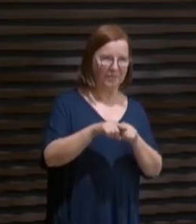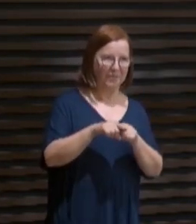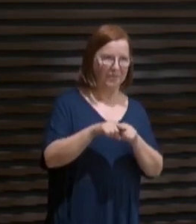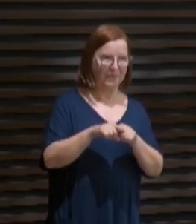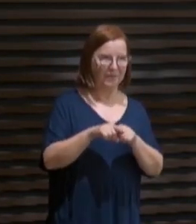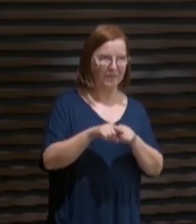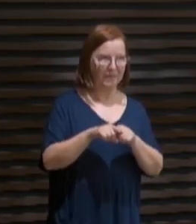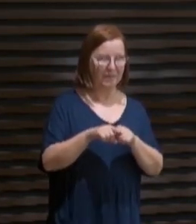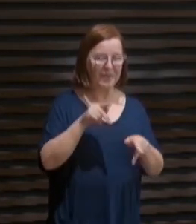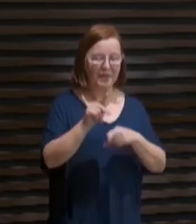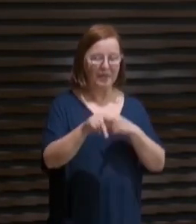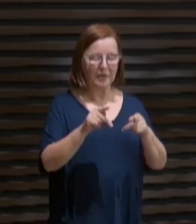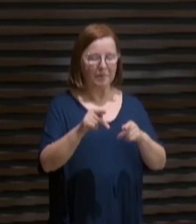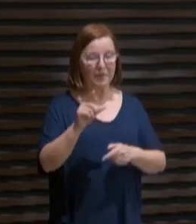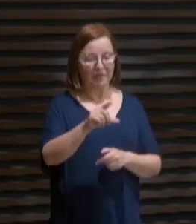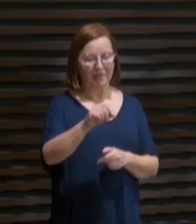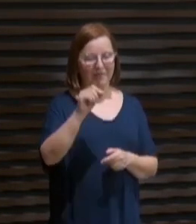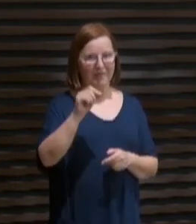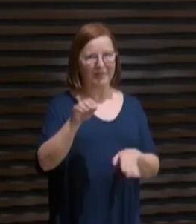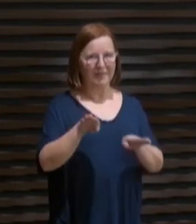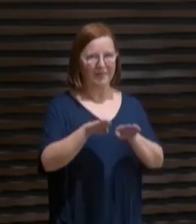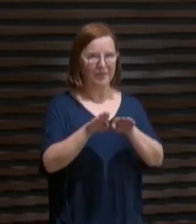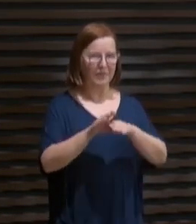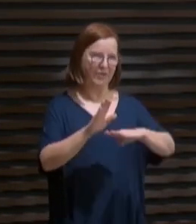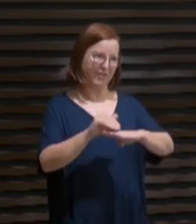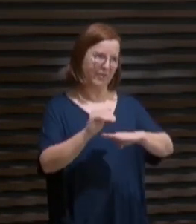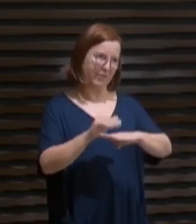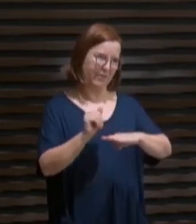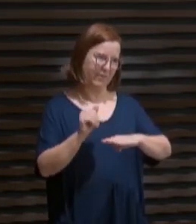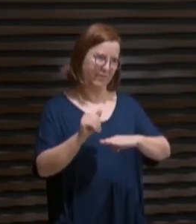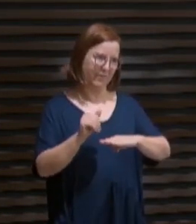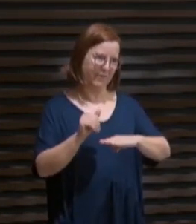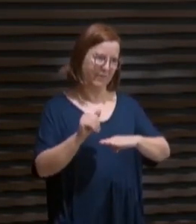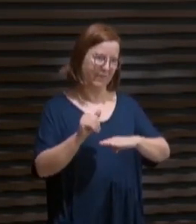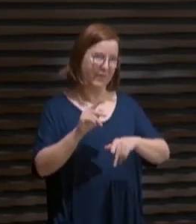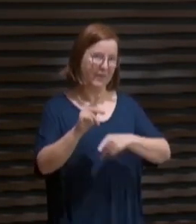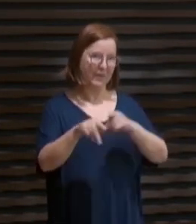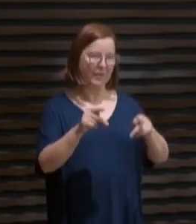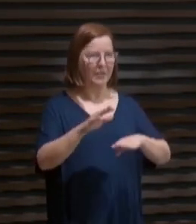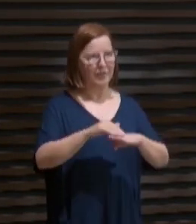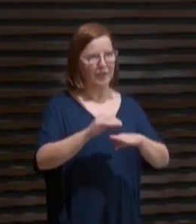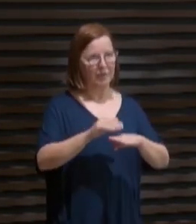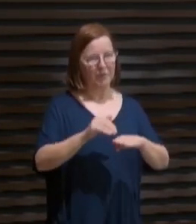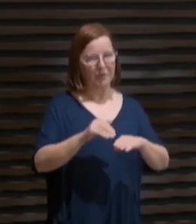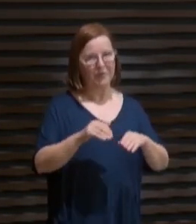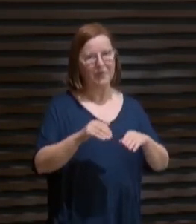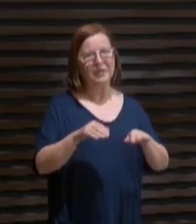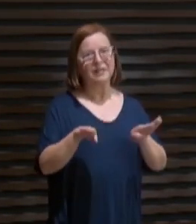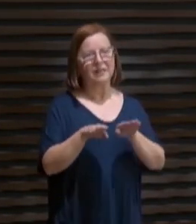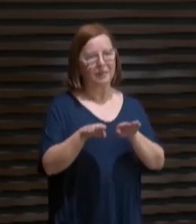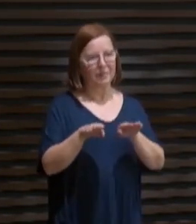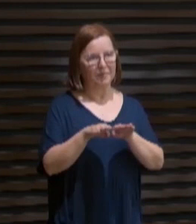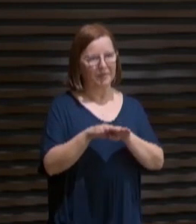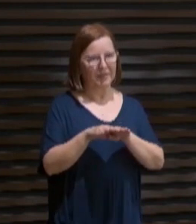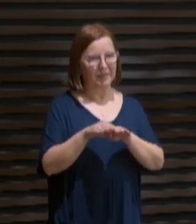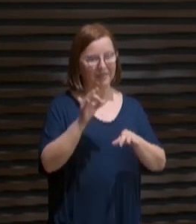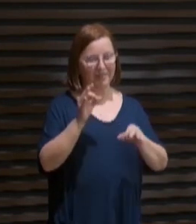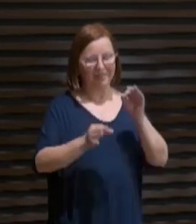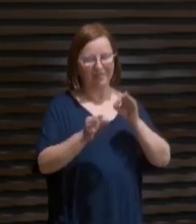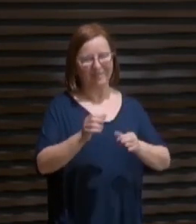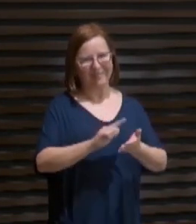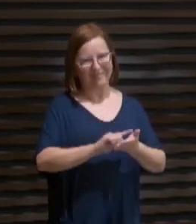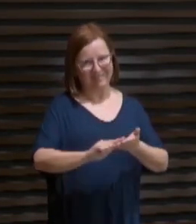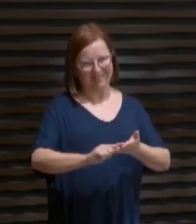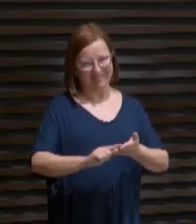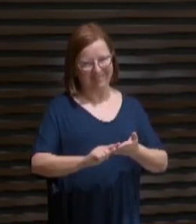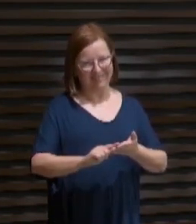predestinou, a esses também chamou, e aos que chamou, a esses também justificou, e